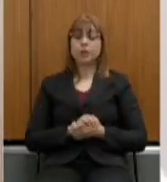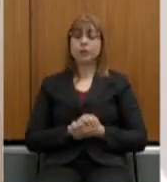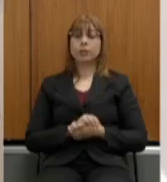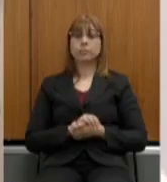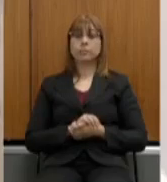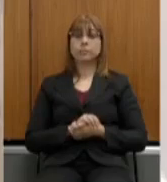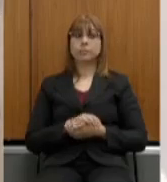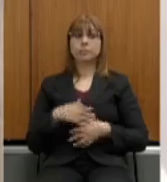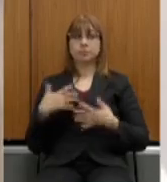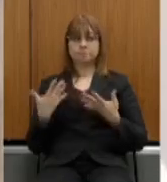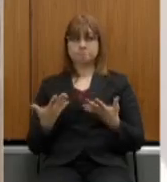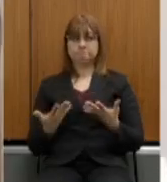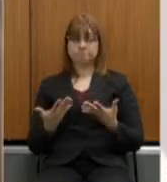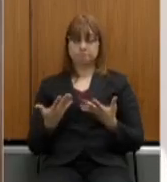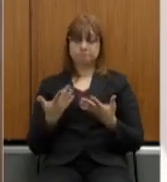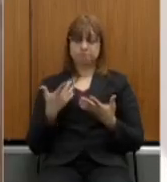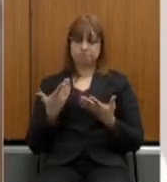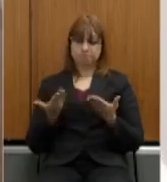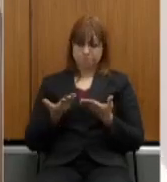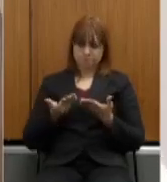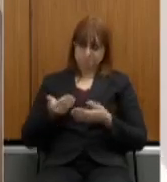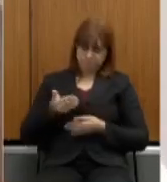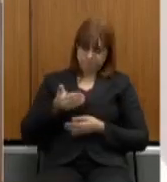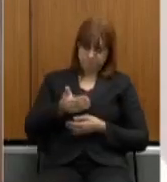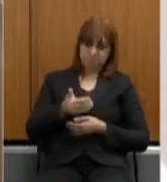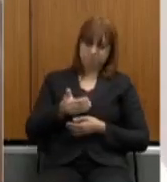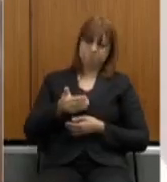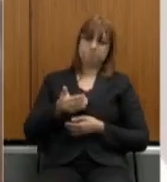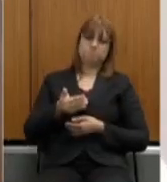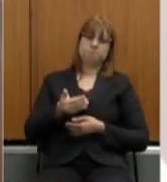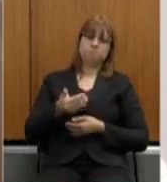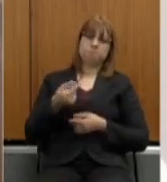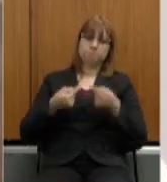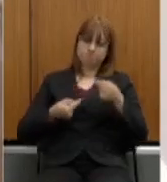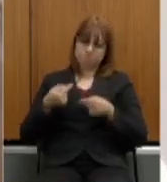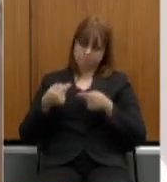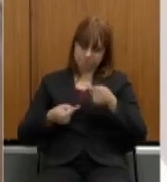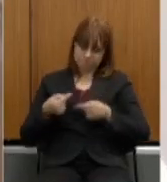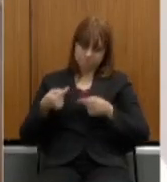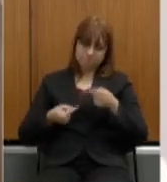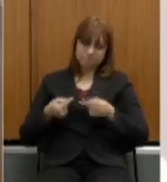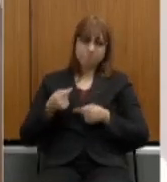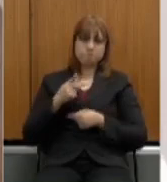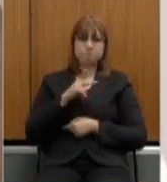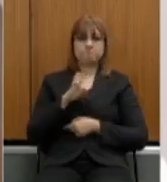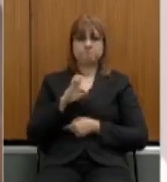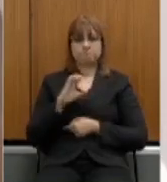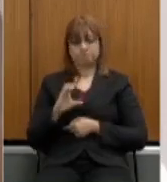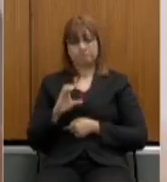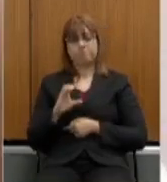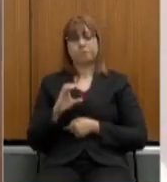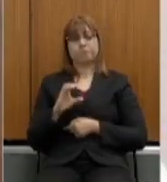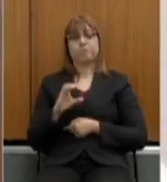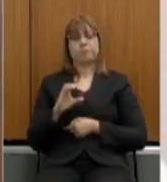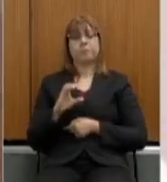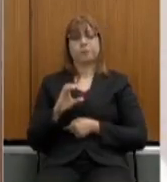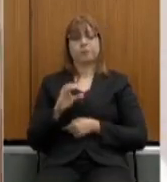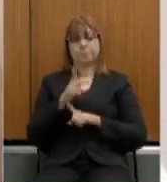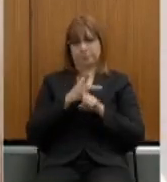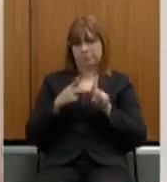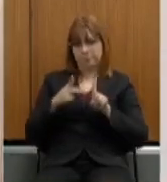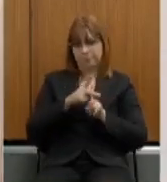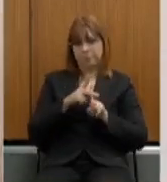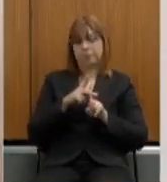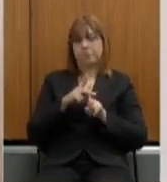quando nessa legislatura agora, quando na discussão da PEC previdenciária, dessa nova